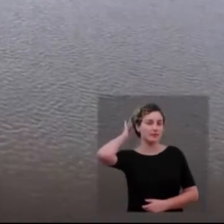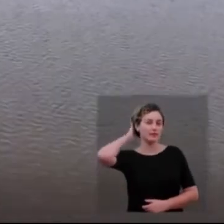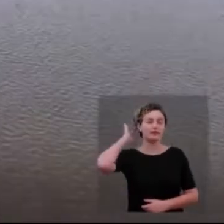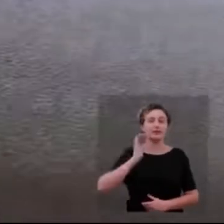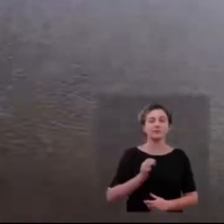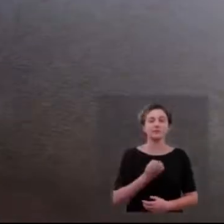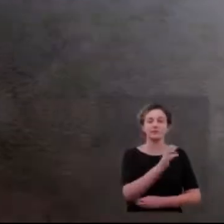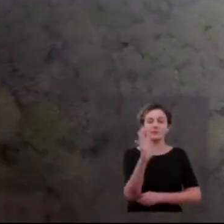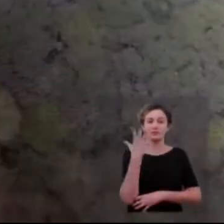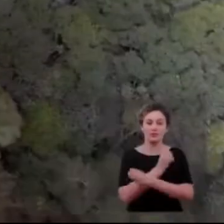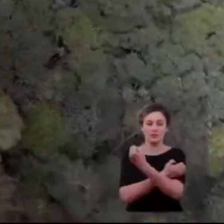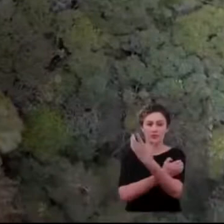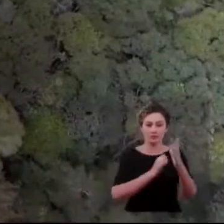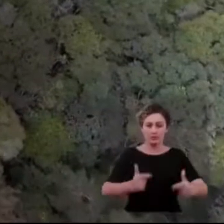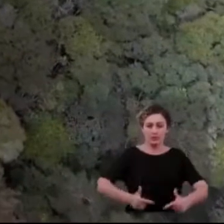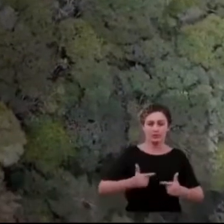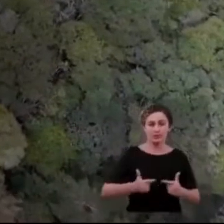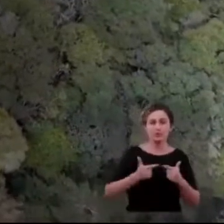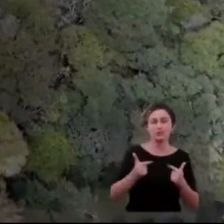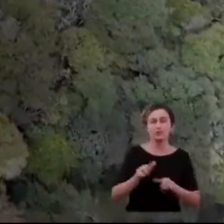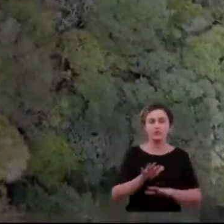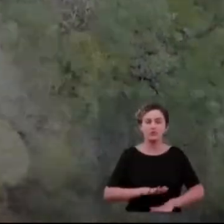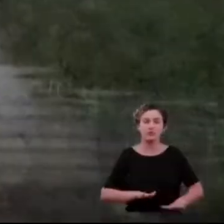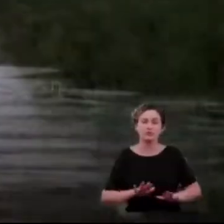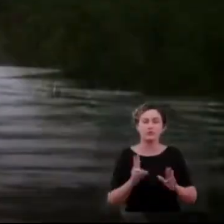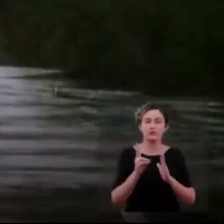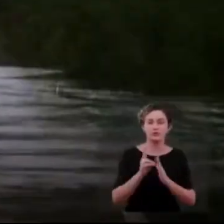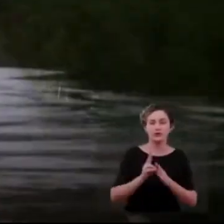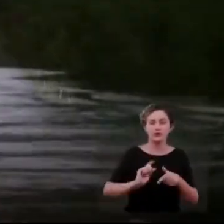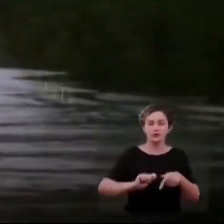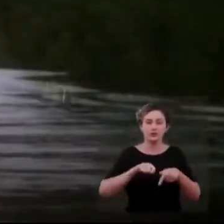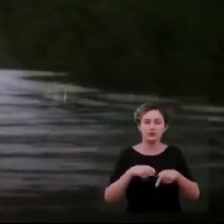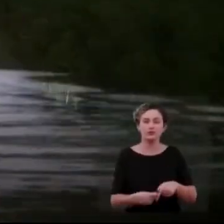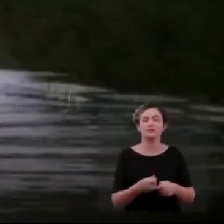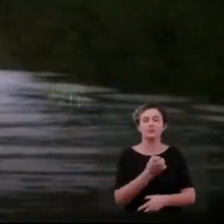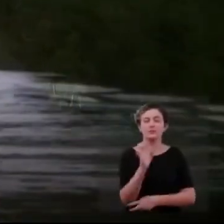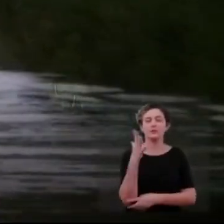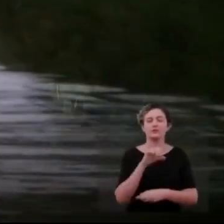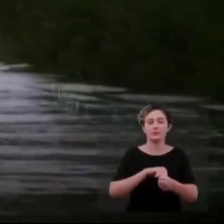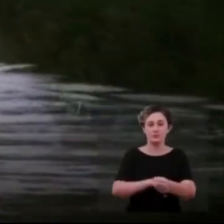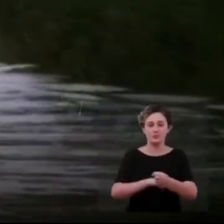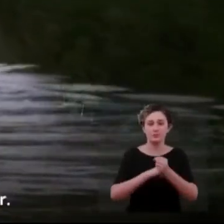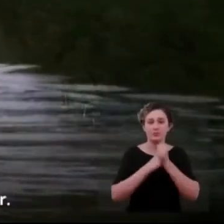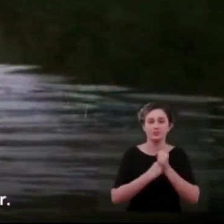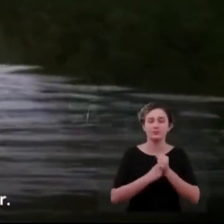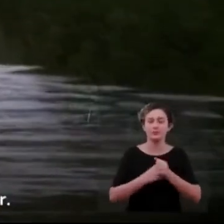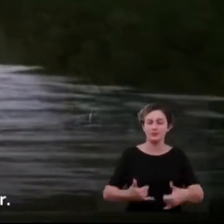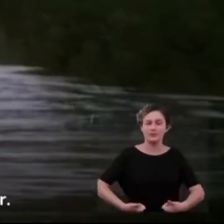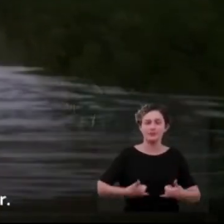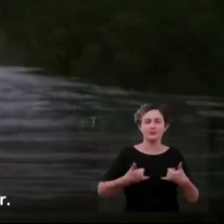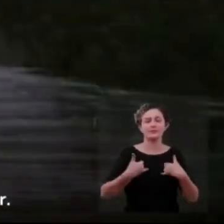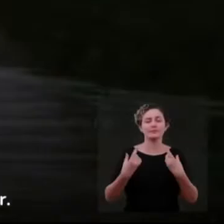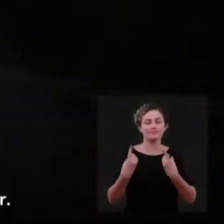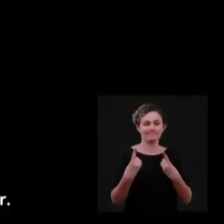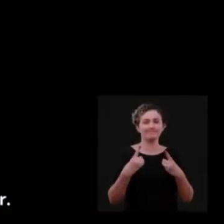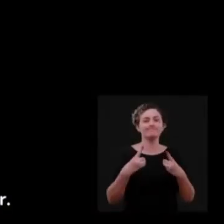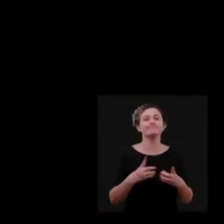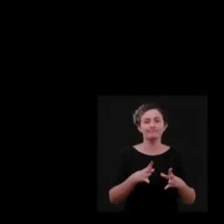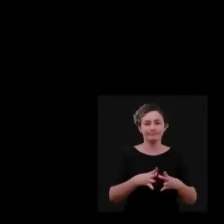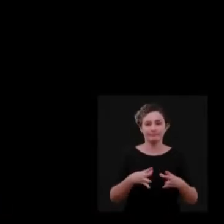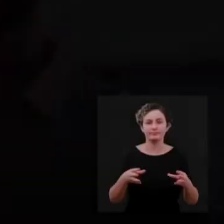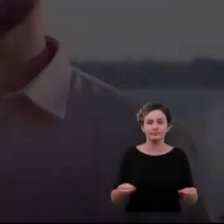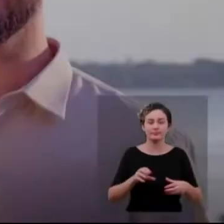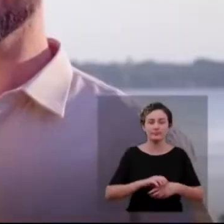No Pará, as matas ainda resistem. São terras indígenas, ribeirinhas, quilombolas e florestas protegidas. Um tesouro, ameaçado de